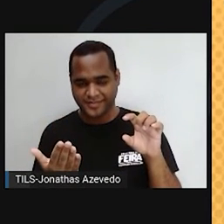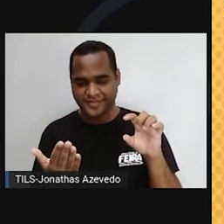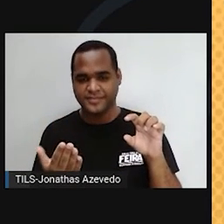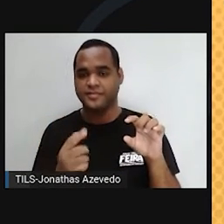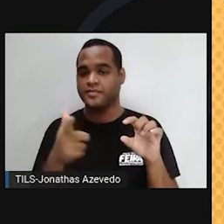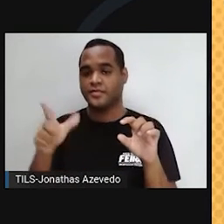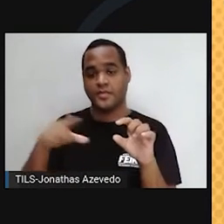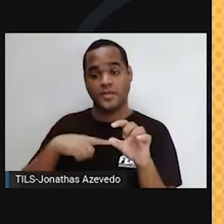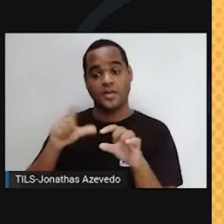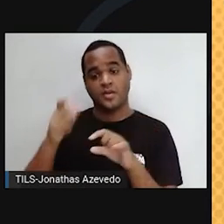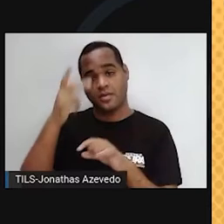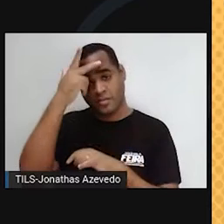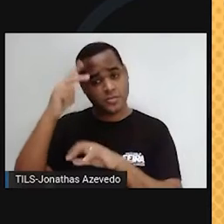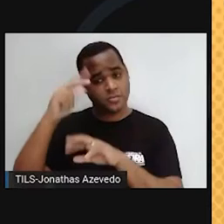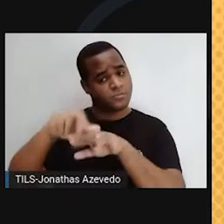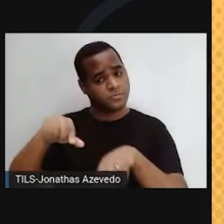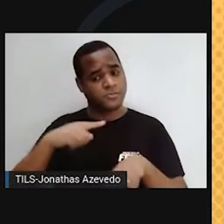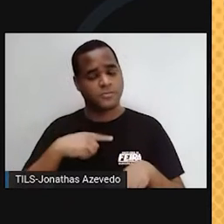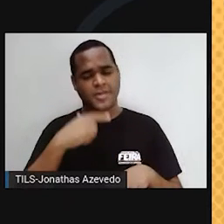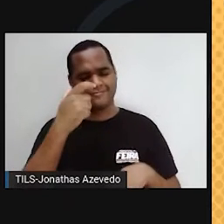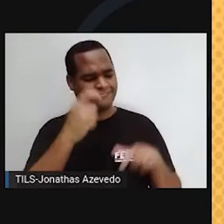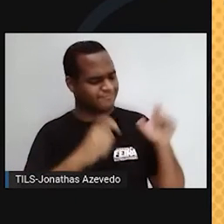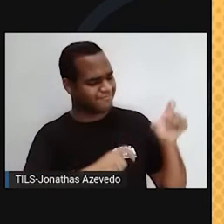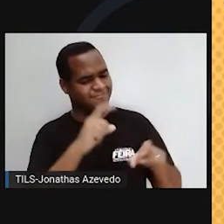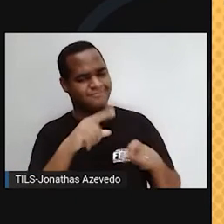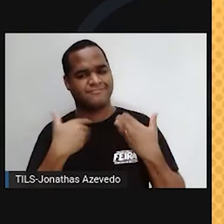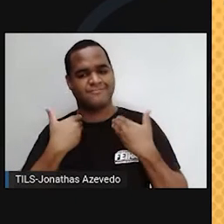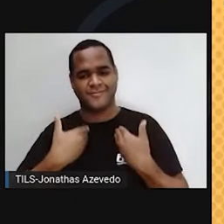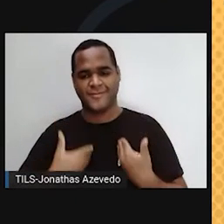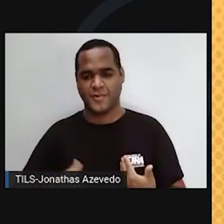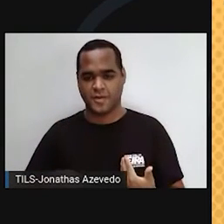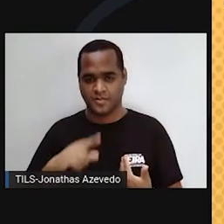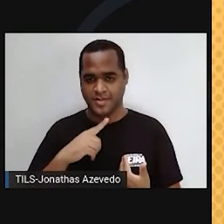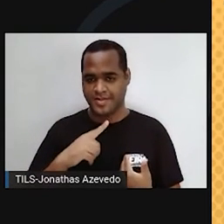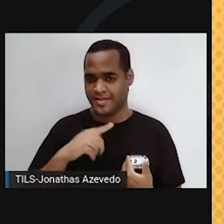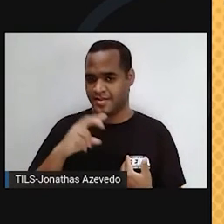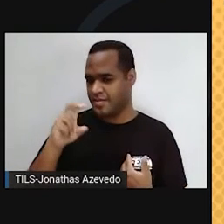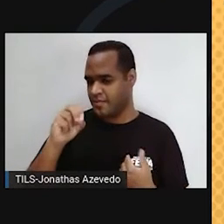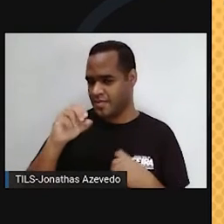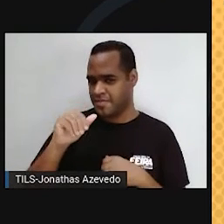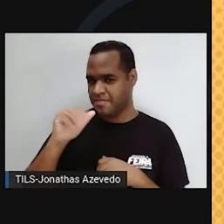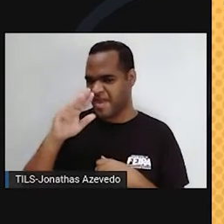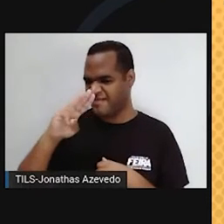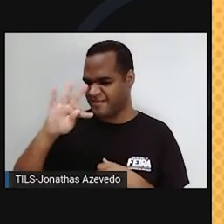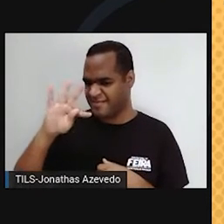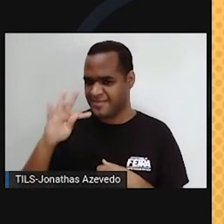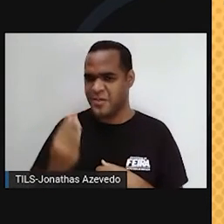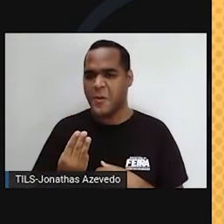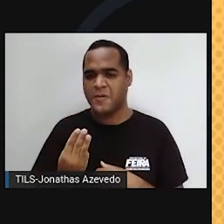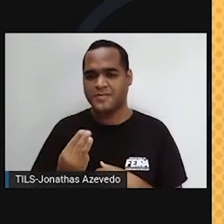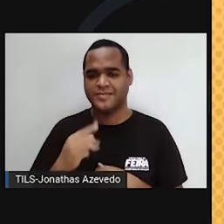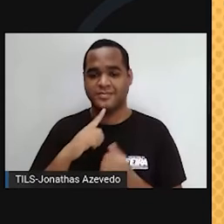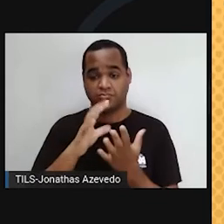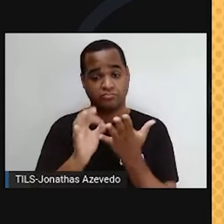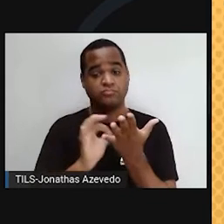Nós seres humanos temos em nosso corpo mais de 50 trilhões de células.